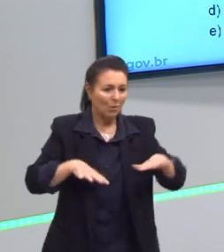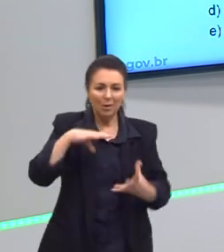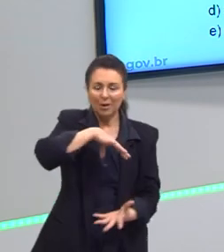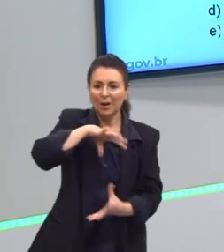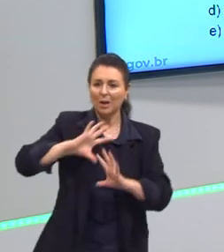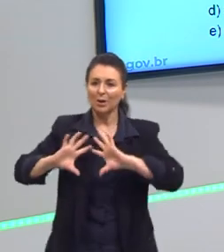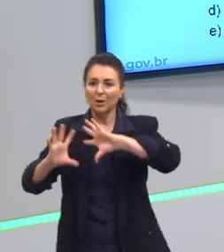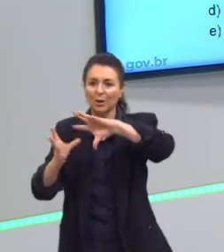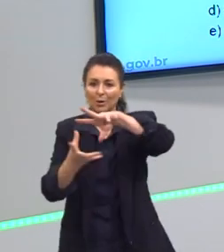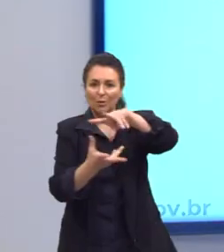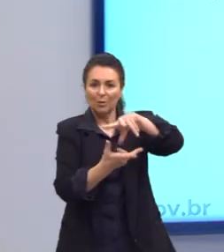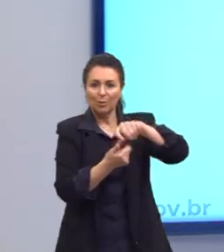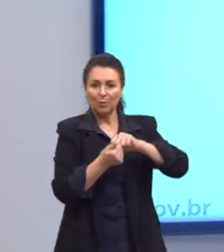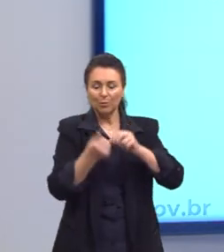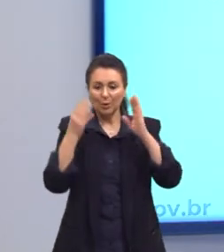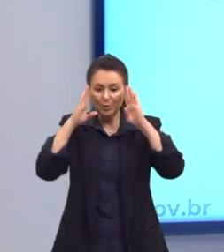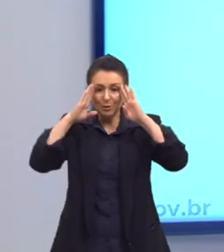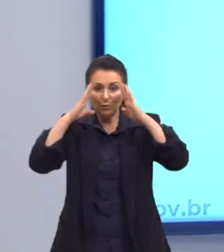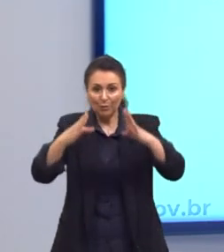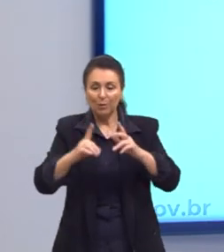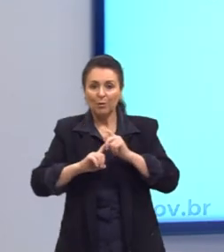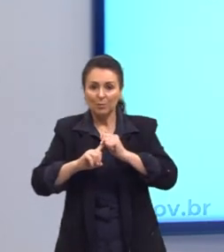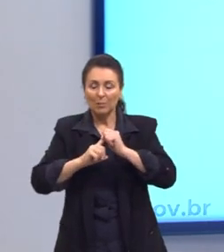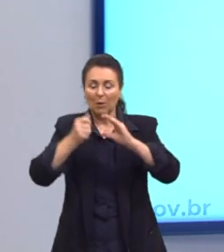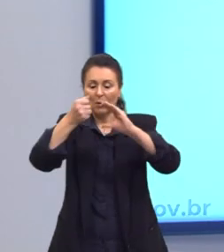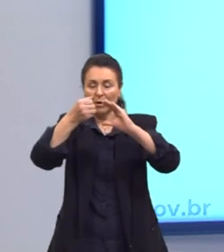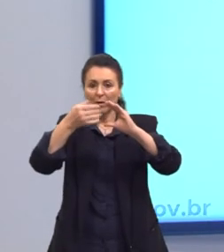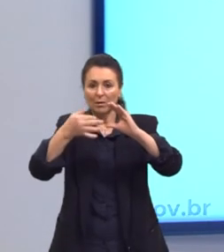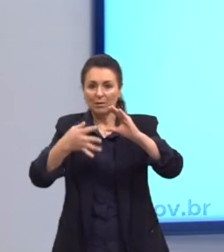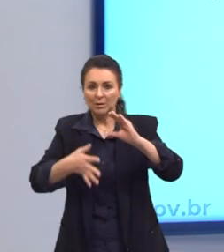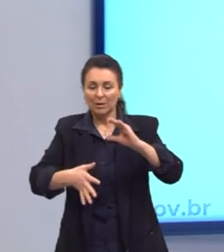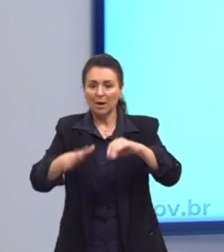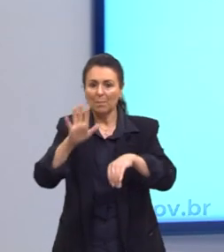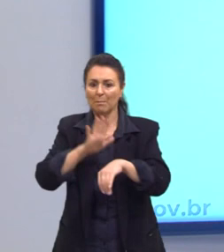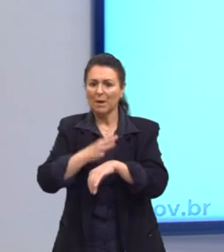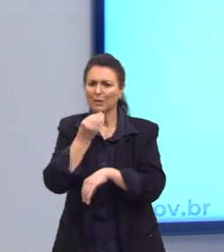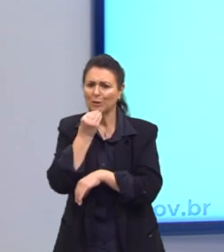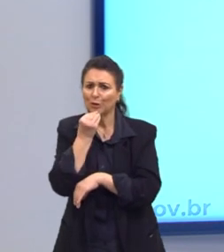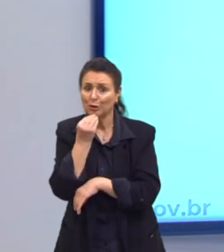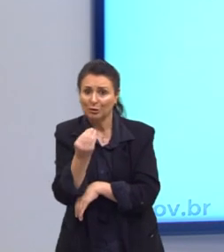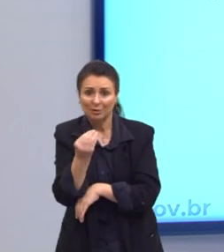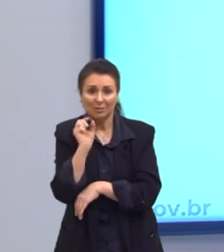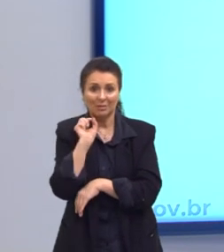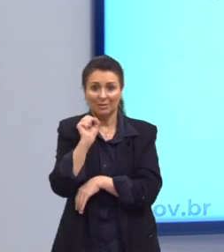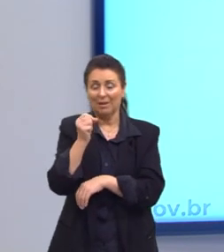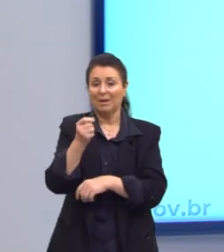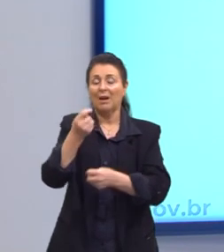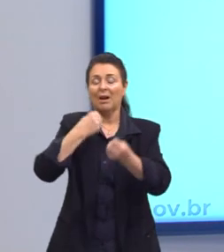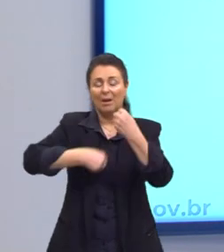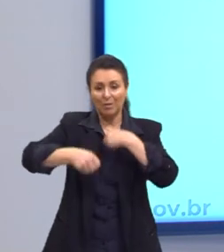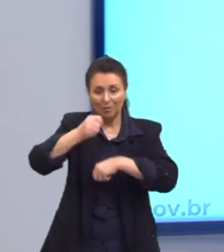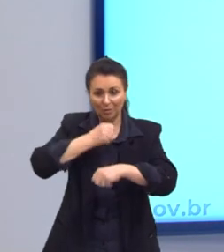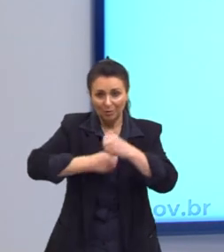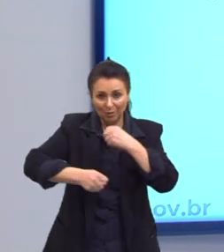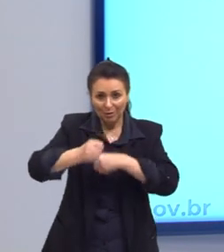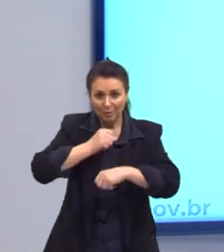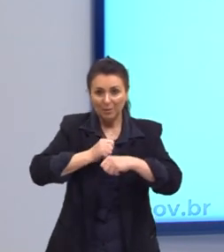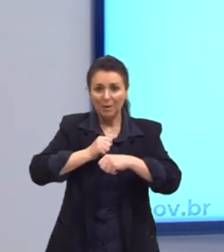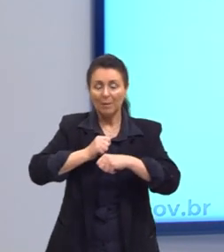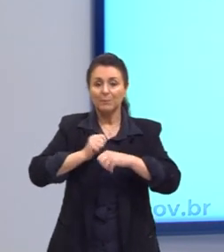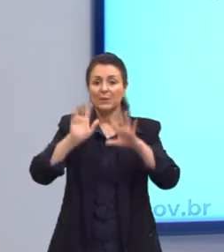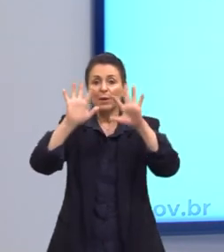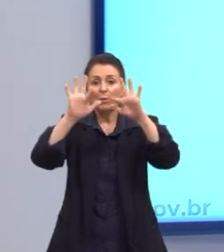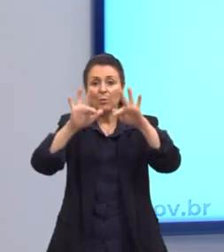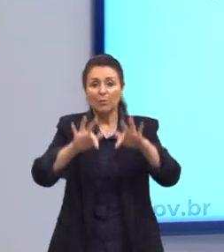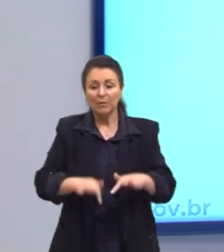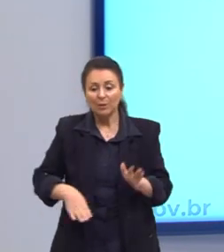olha, seu ponto focal e sua característica mais óbvia em relação à economia, na eliminação